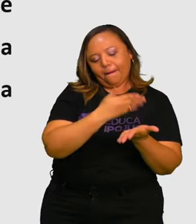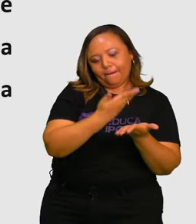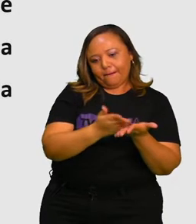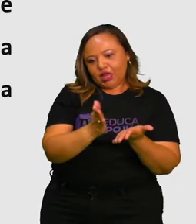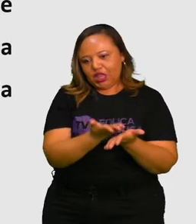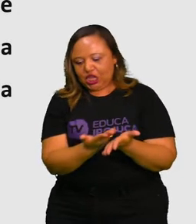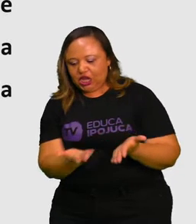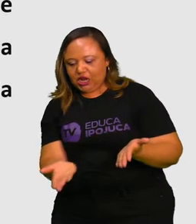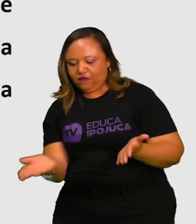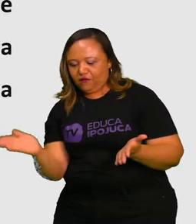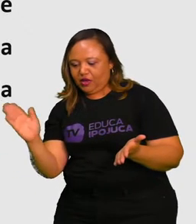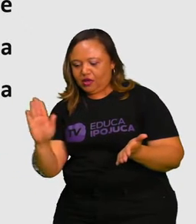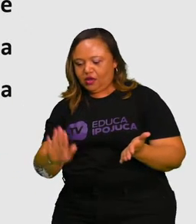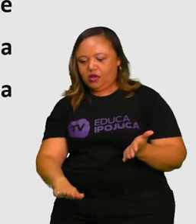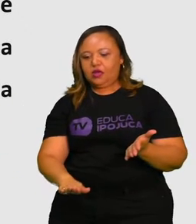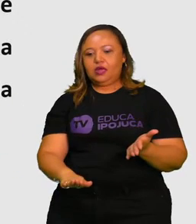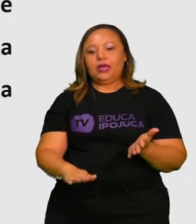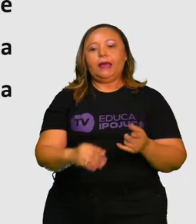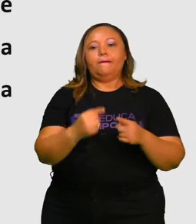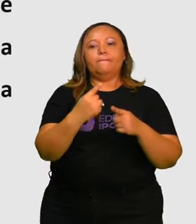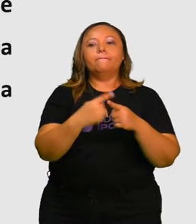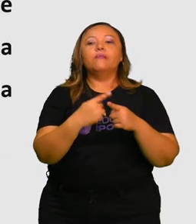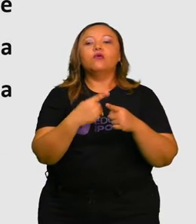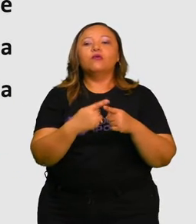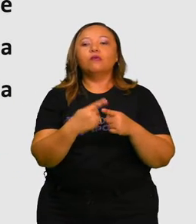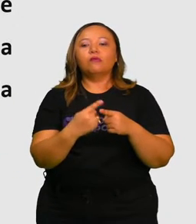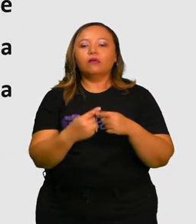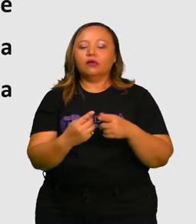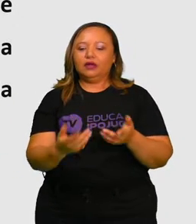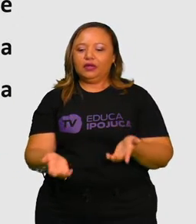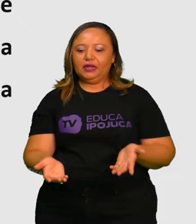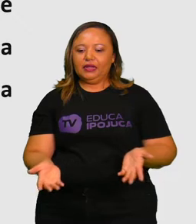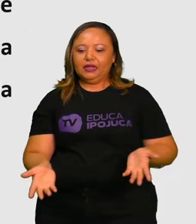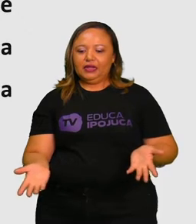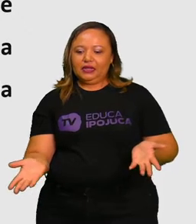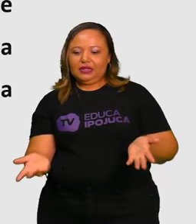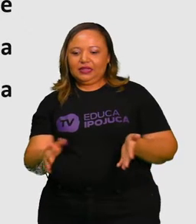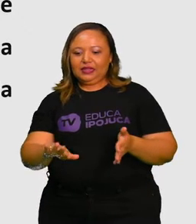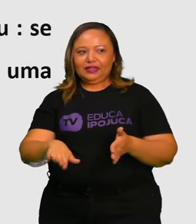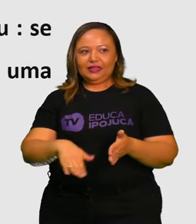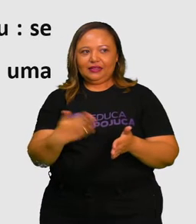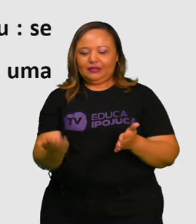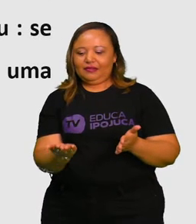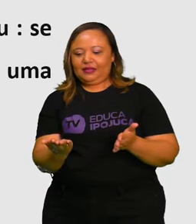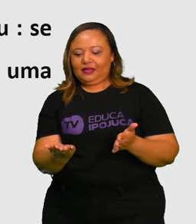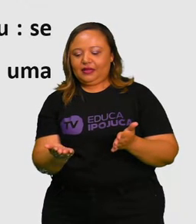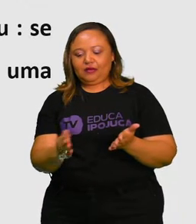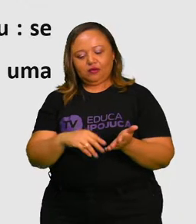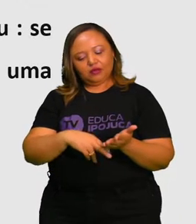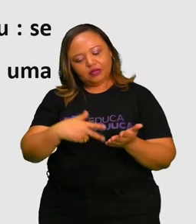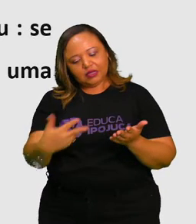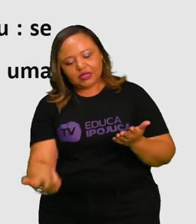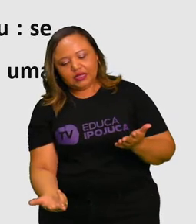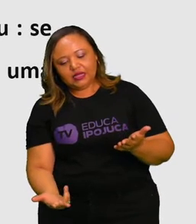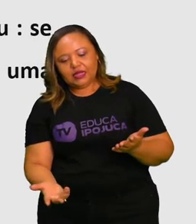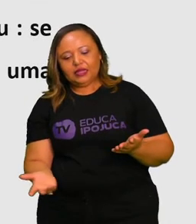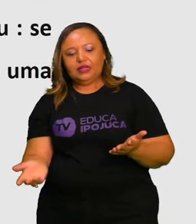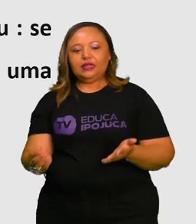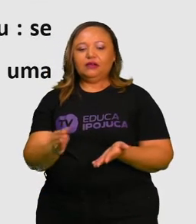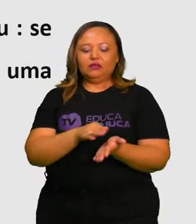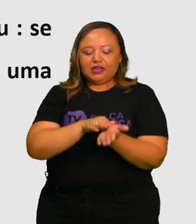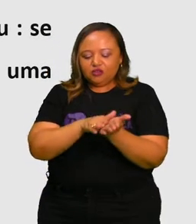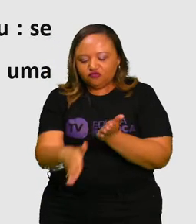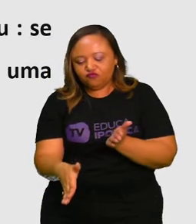do chão simplesmente porque a torrada não tem tempo durante a queda e se virá para cima. Quando